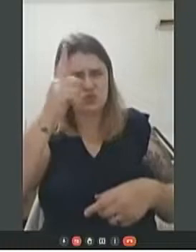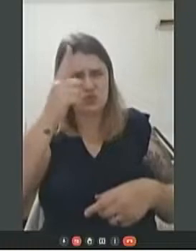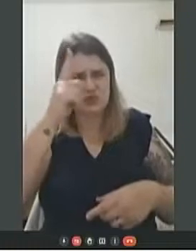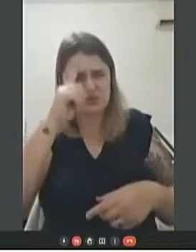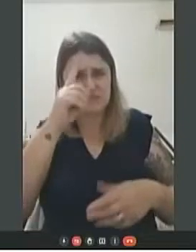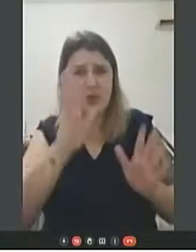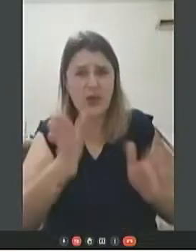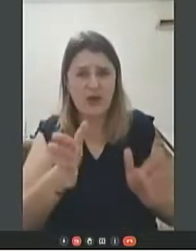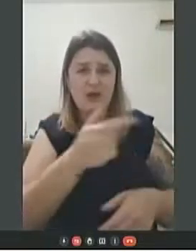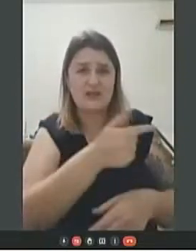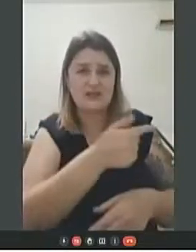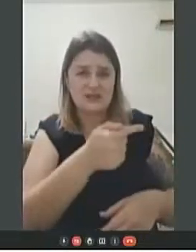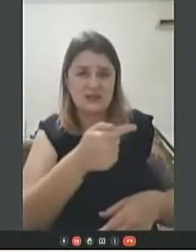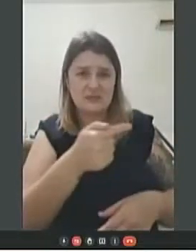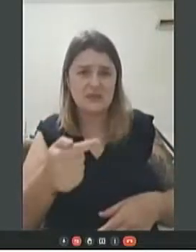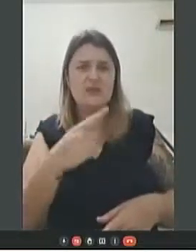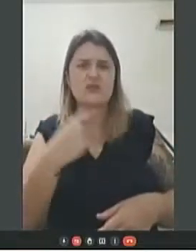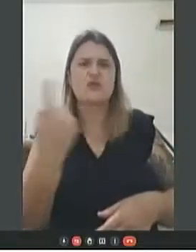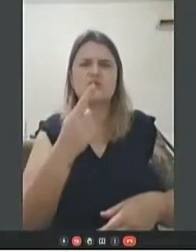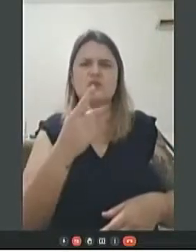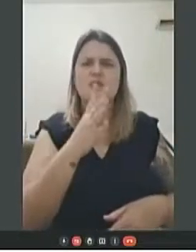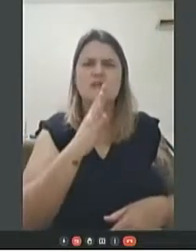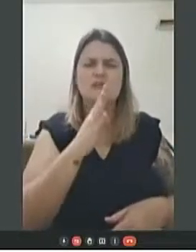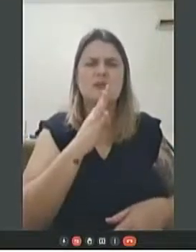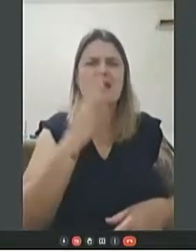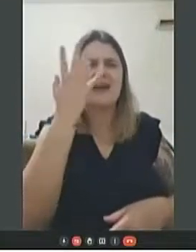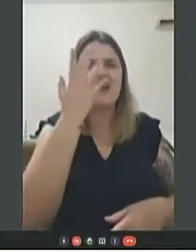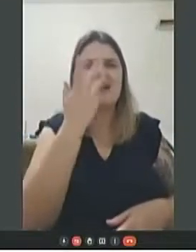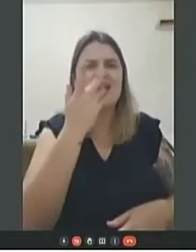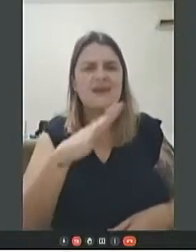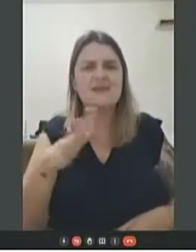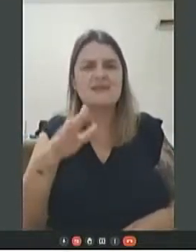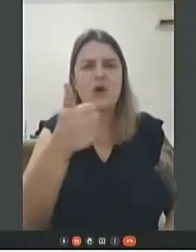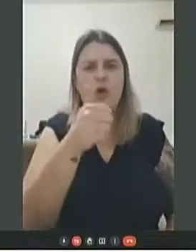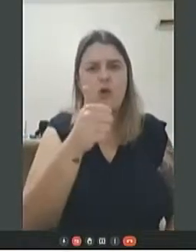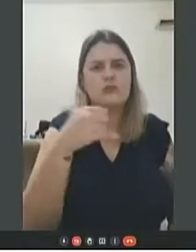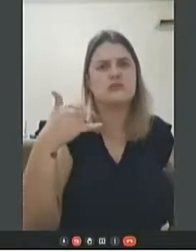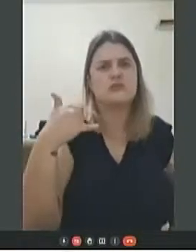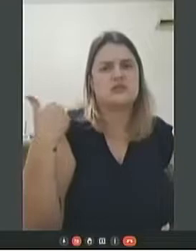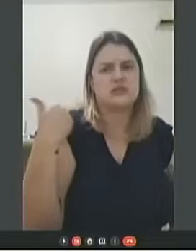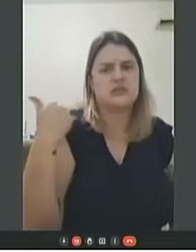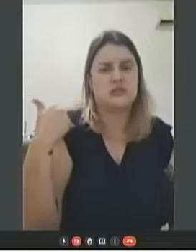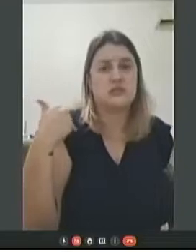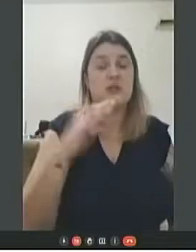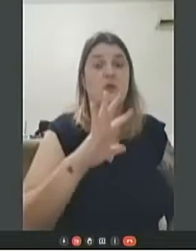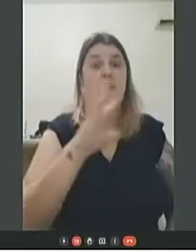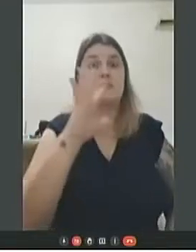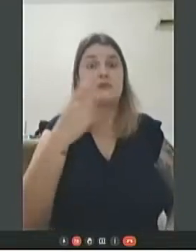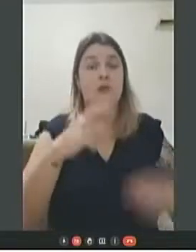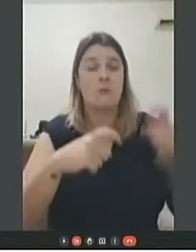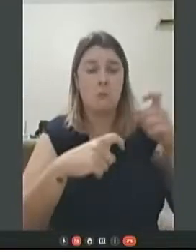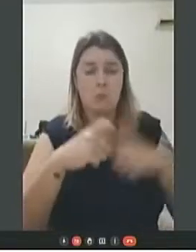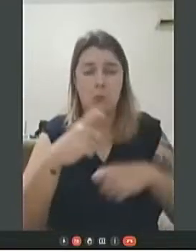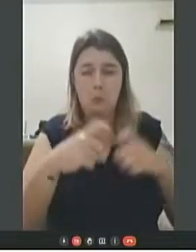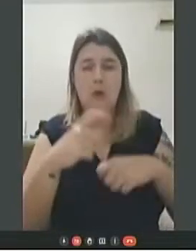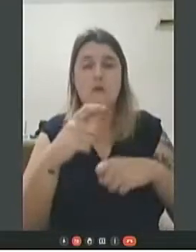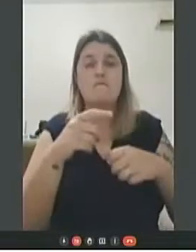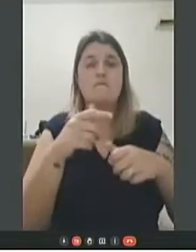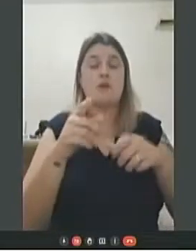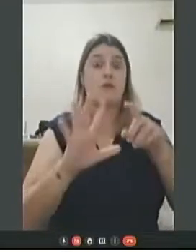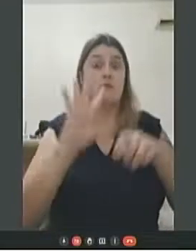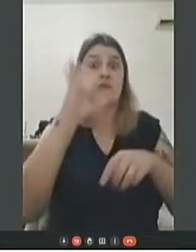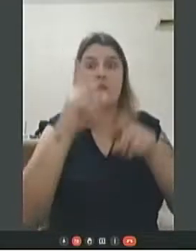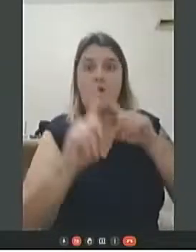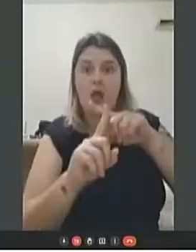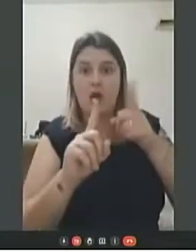conhecimento que uma criança de 11 anos foi estuprada e ficou grávida através desse estupro. E